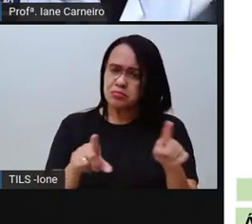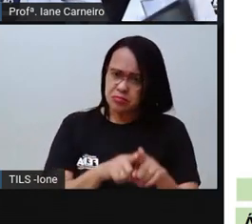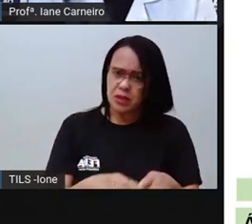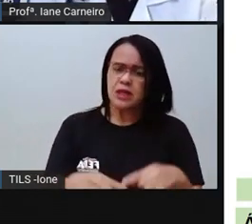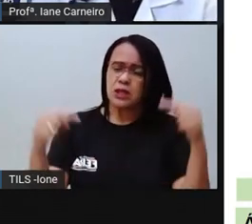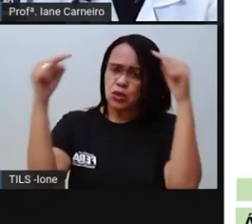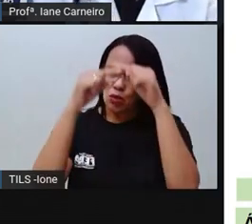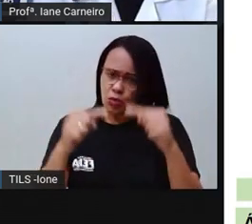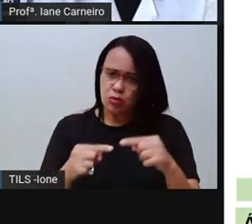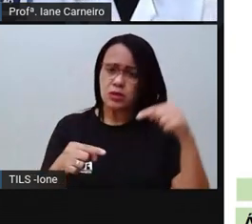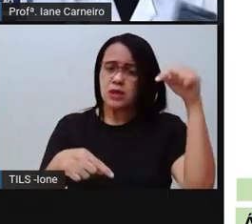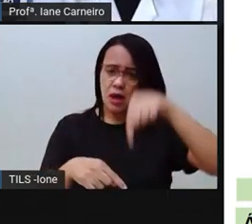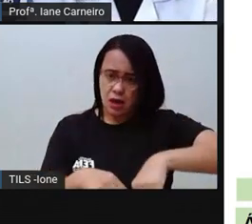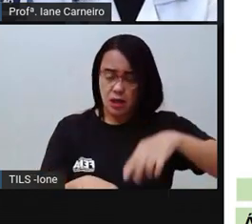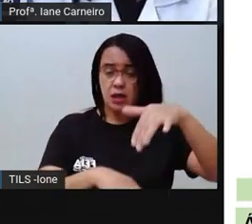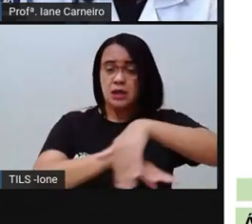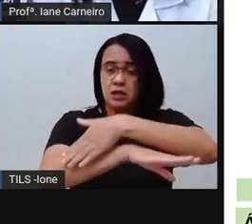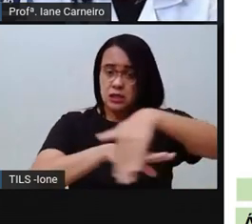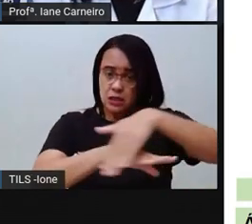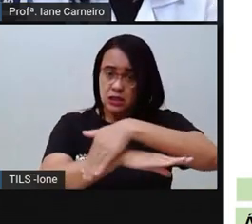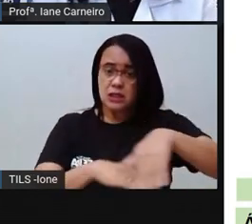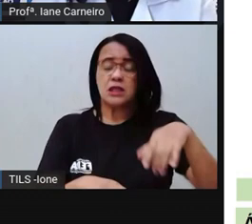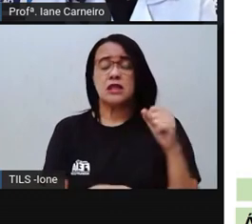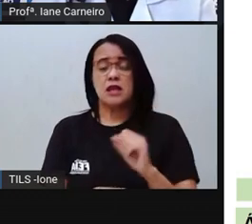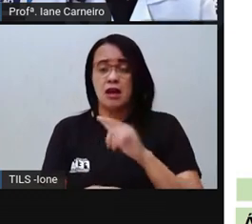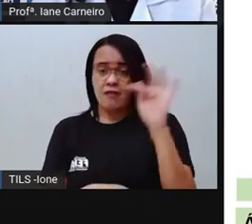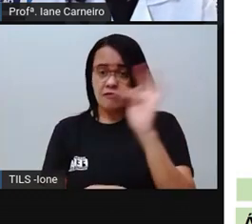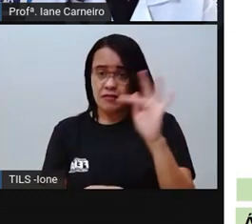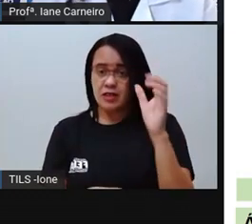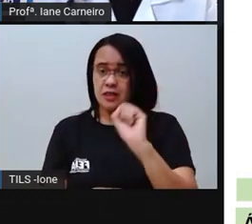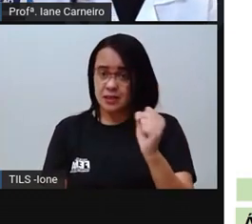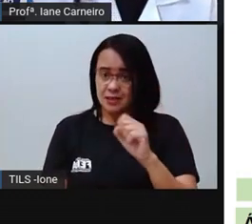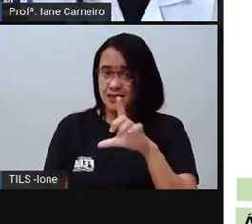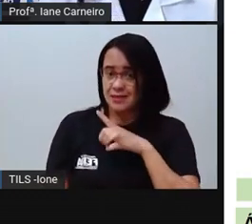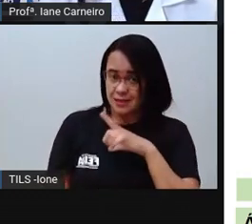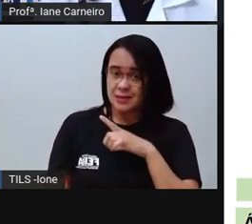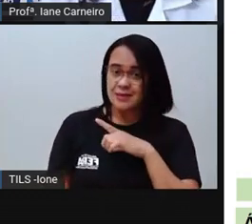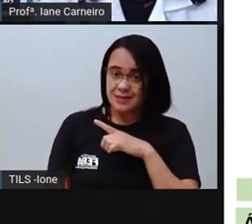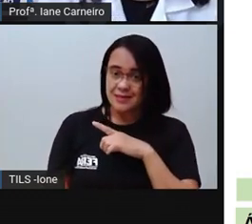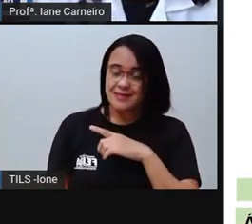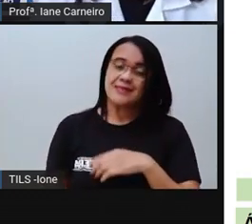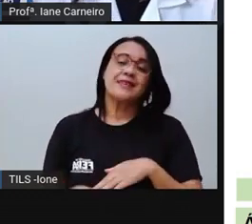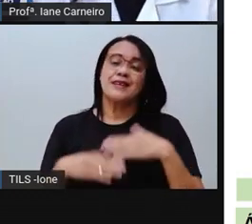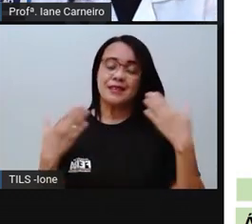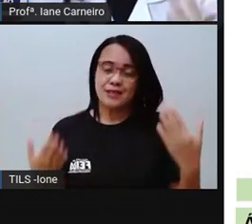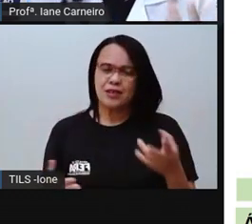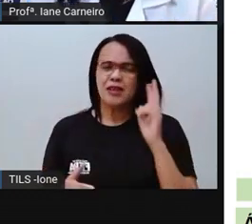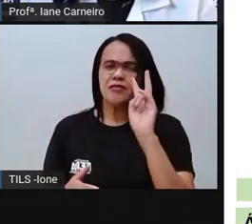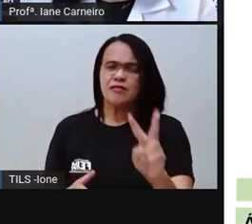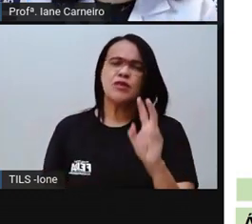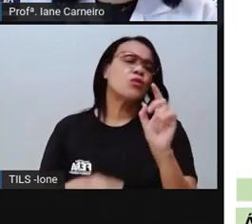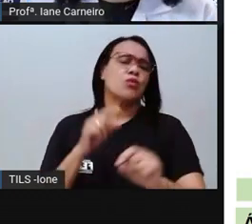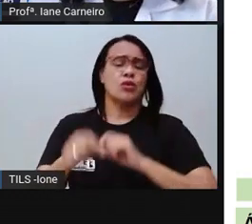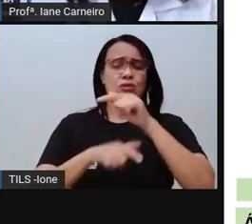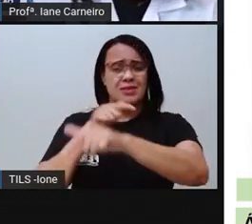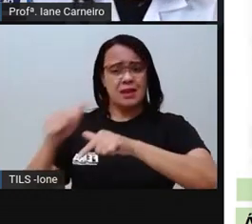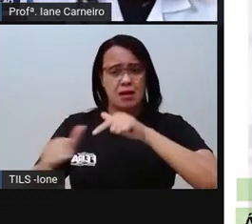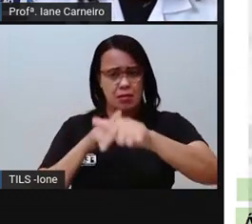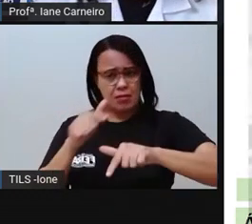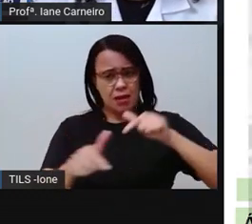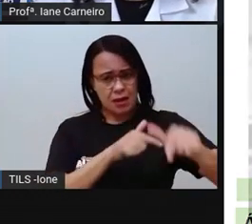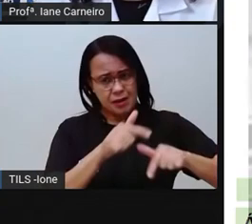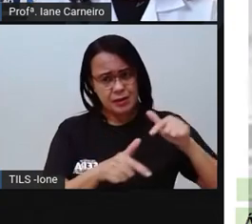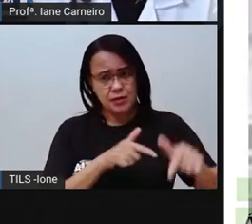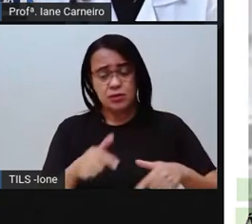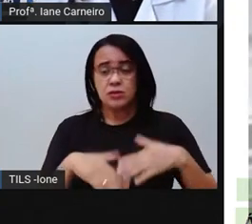Vendendo coisas. E a gente conversou um pouco sobre isso, né? A gente viu o que é o trabalho, né? A PRO vai